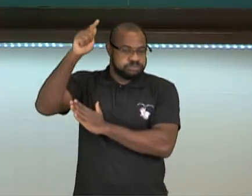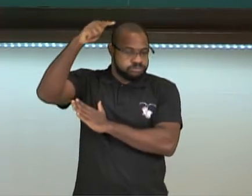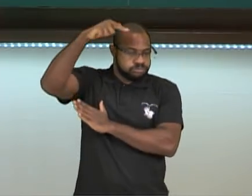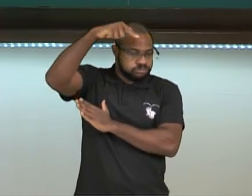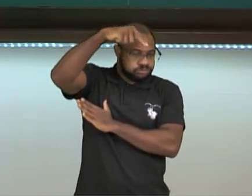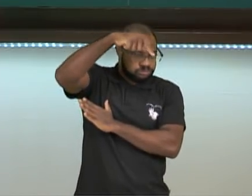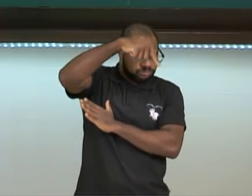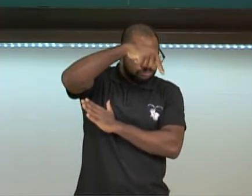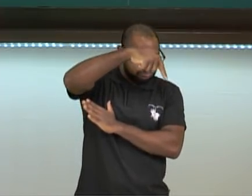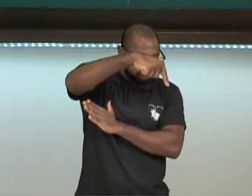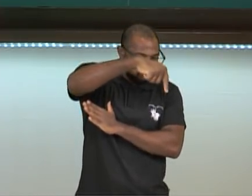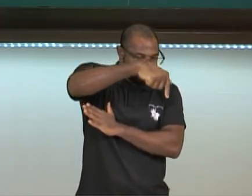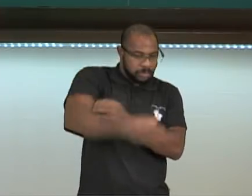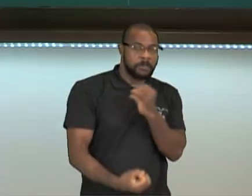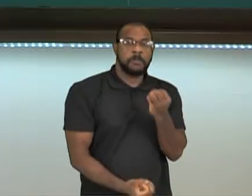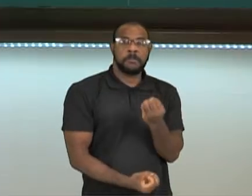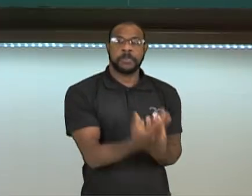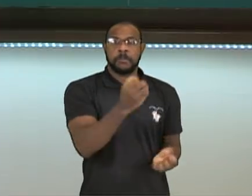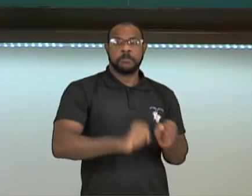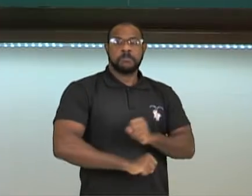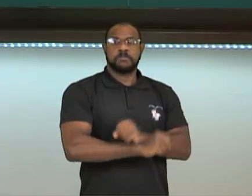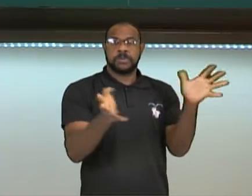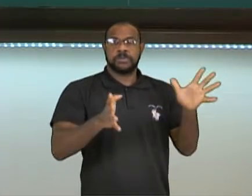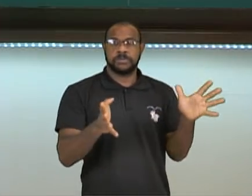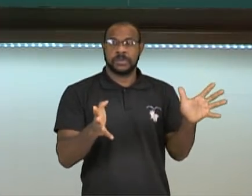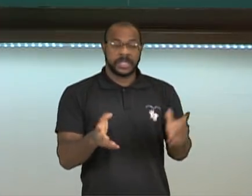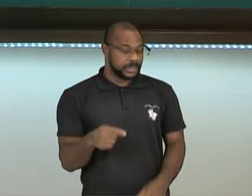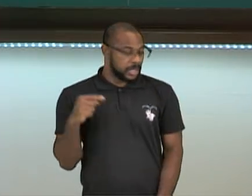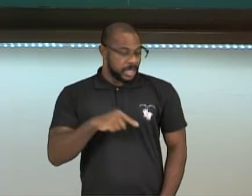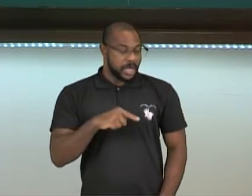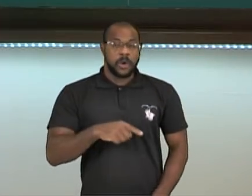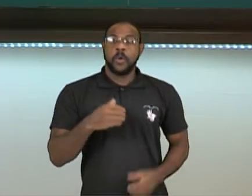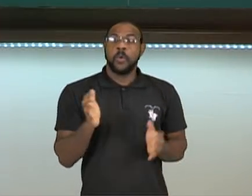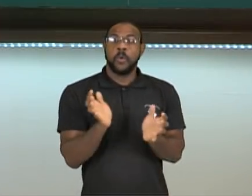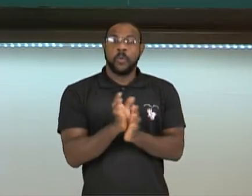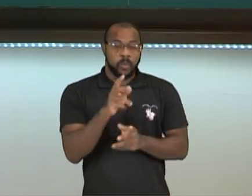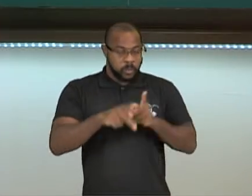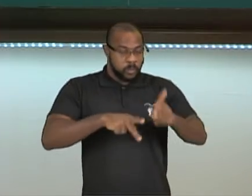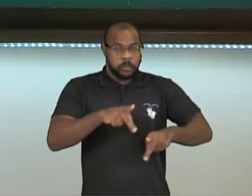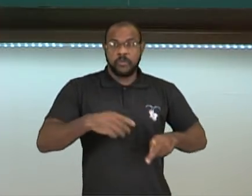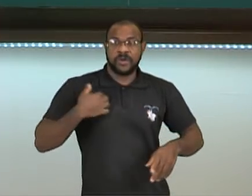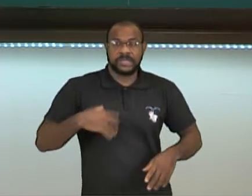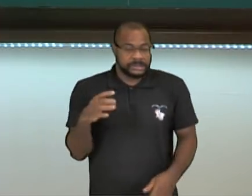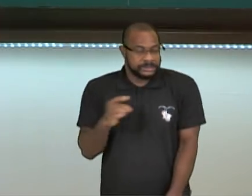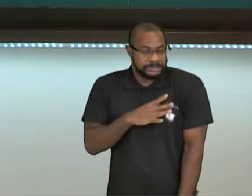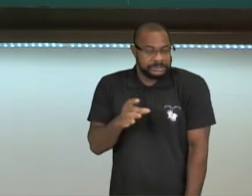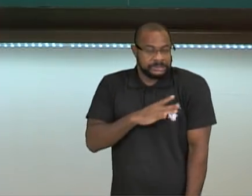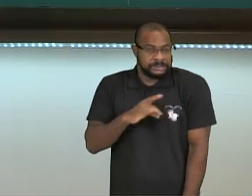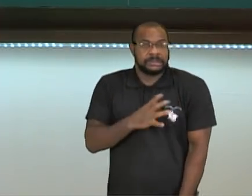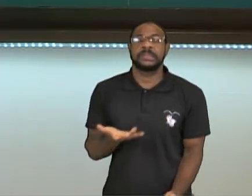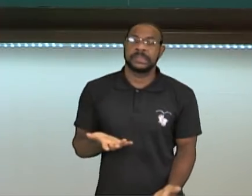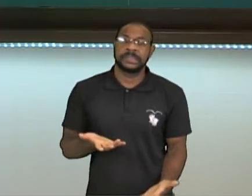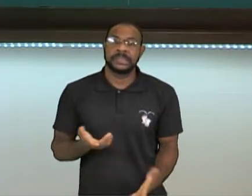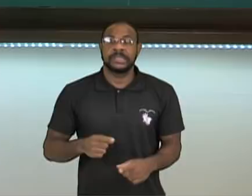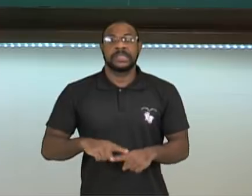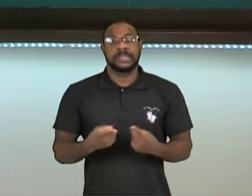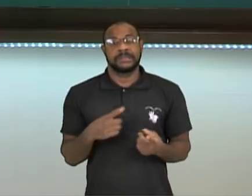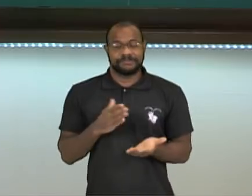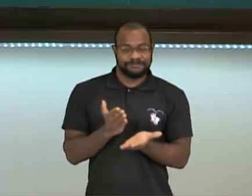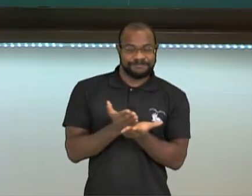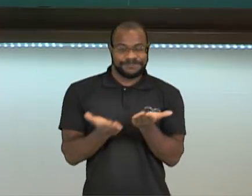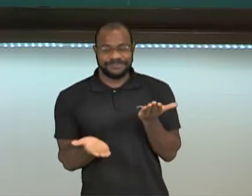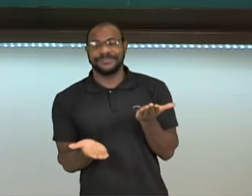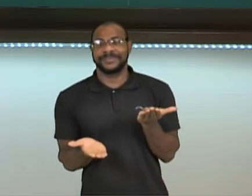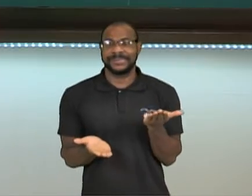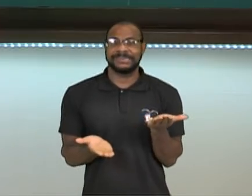atômica. E então eles ficaram com medo e se retiraram. Só que ainda existe uma instabilidade